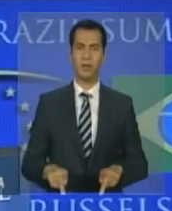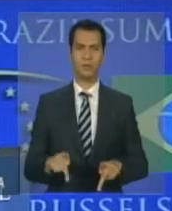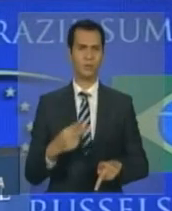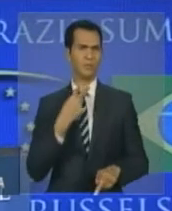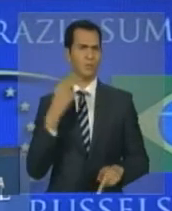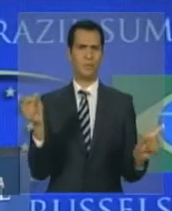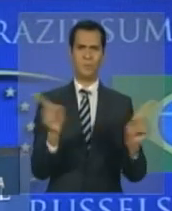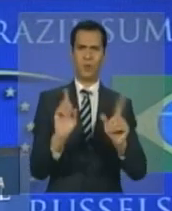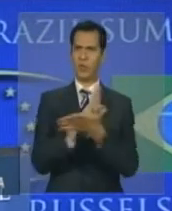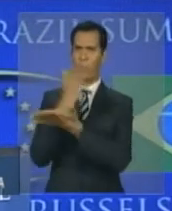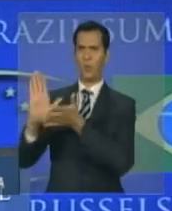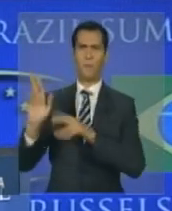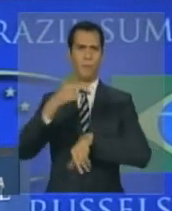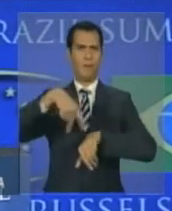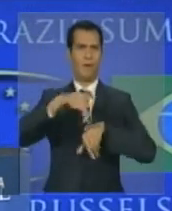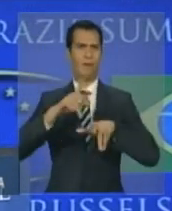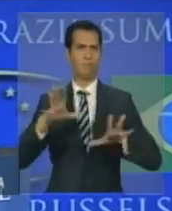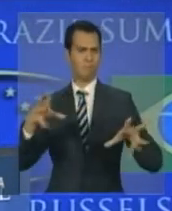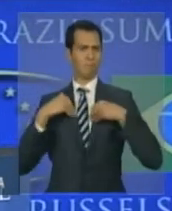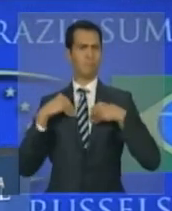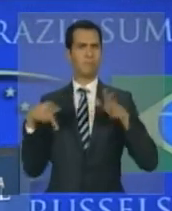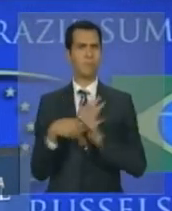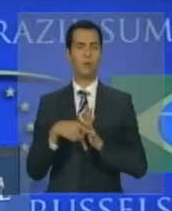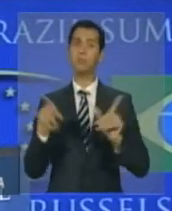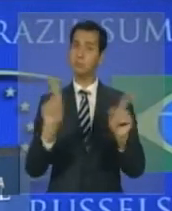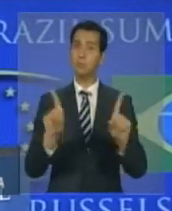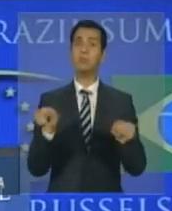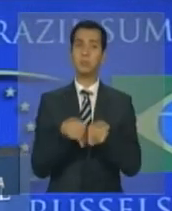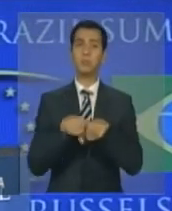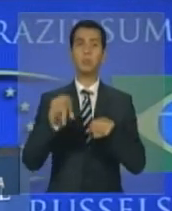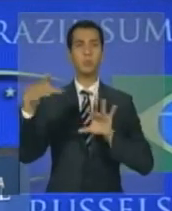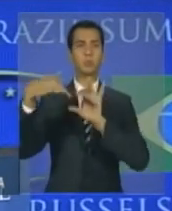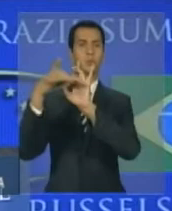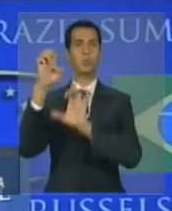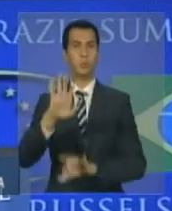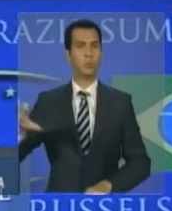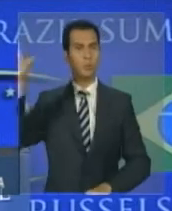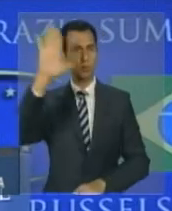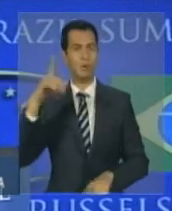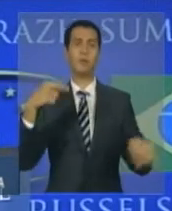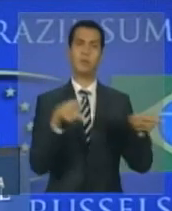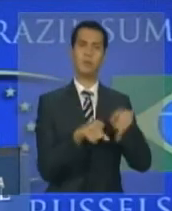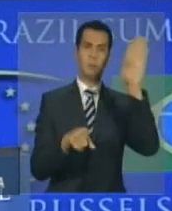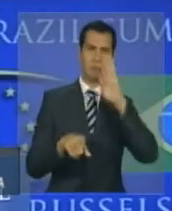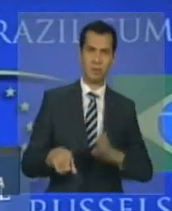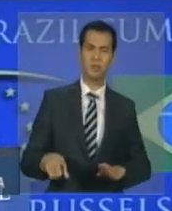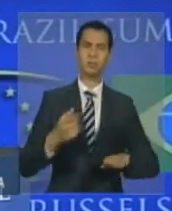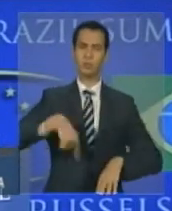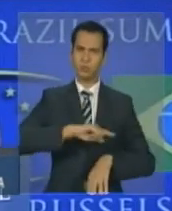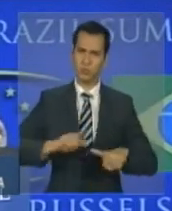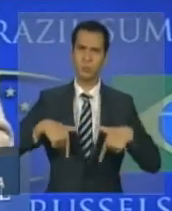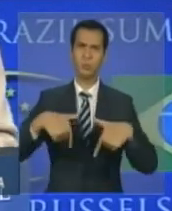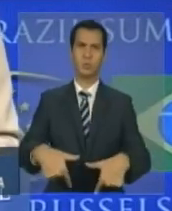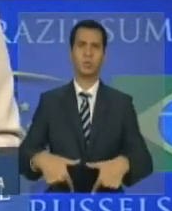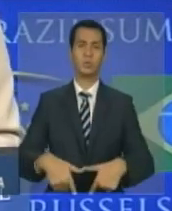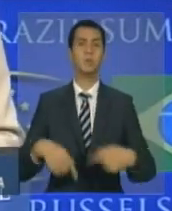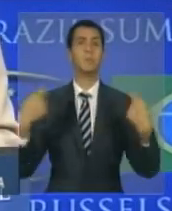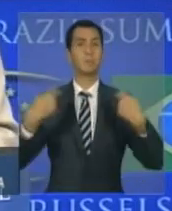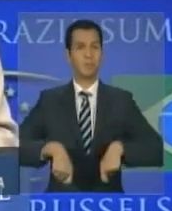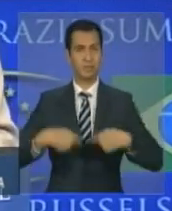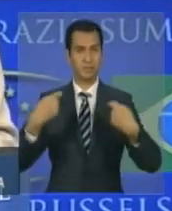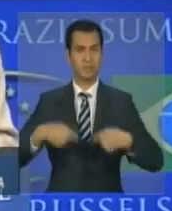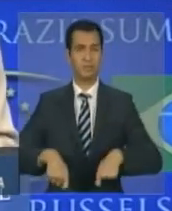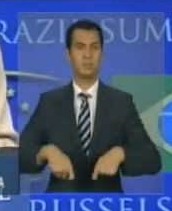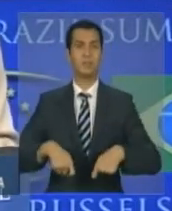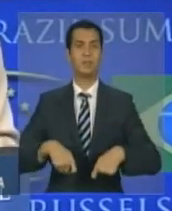alguns, são princípios que o Brasil e a União Europeia defendem com veemência. Precisamos